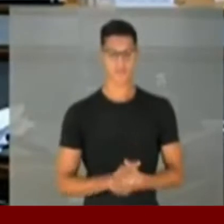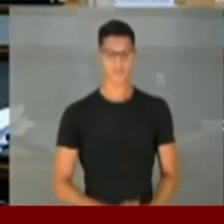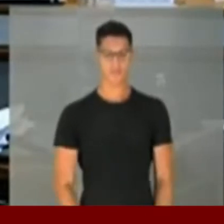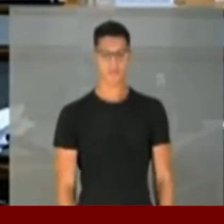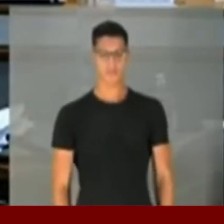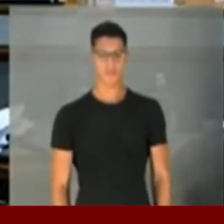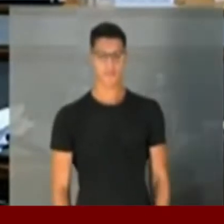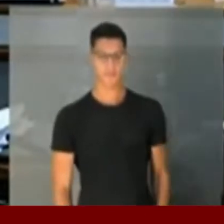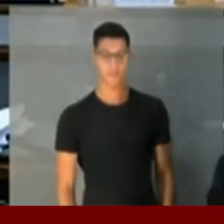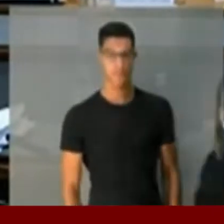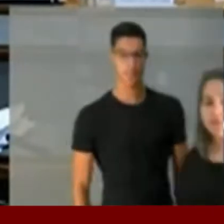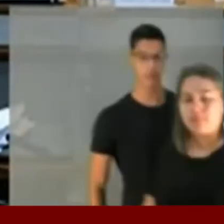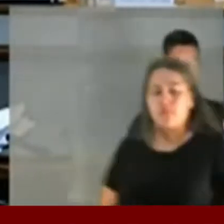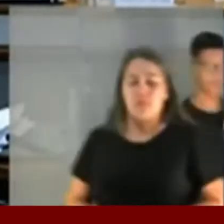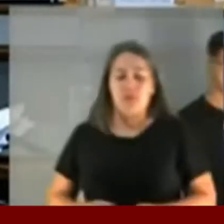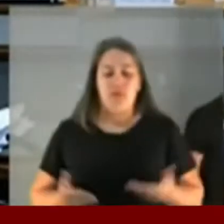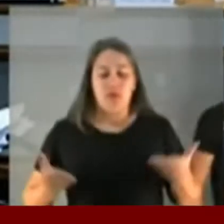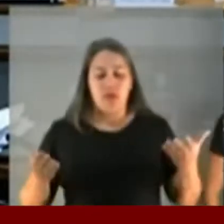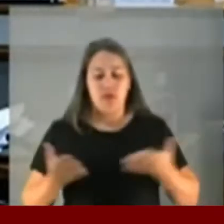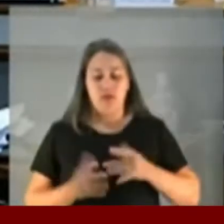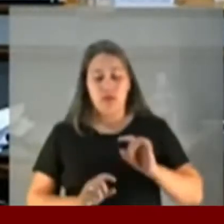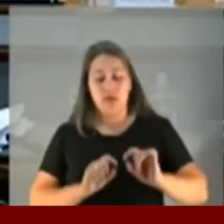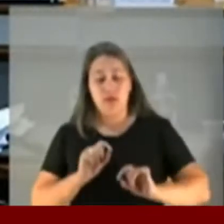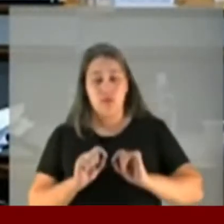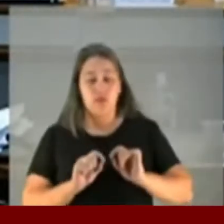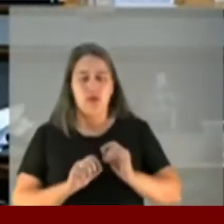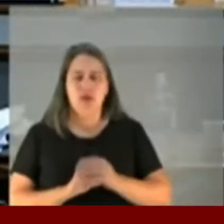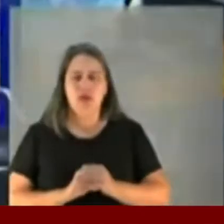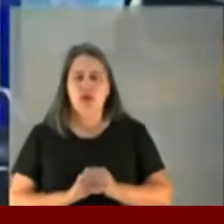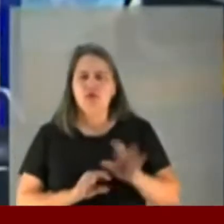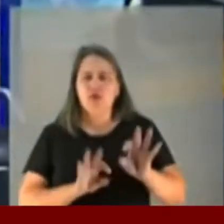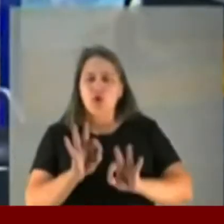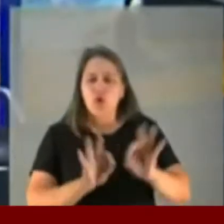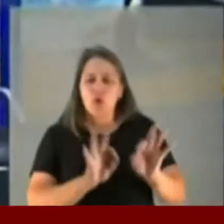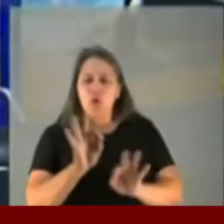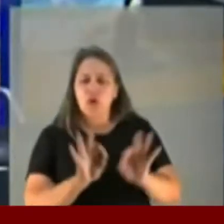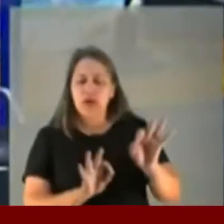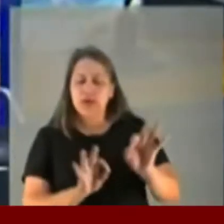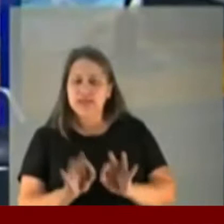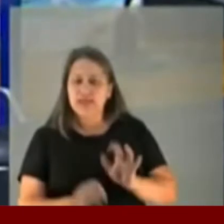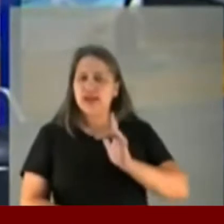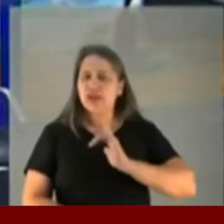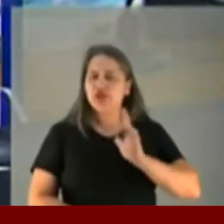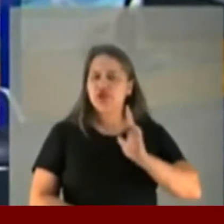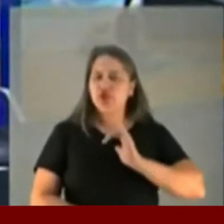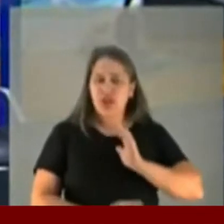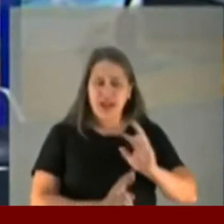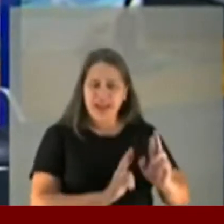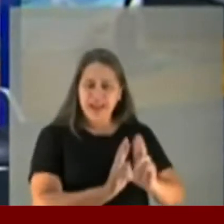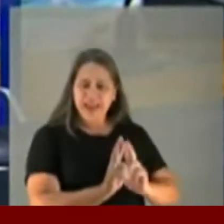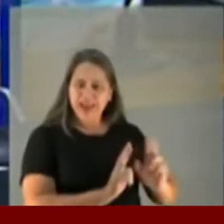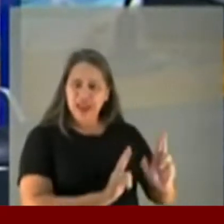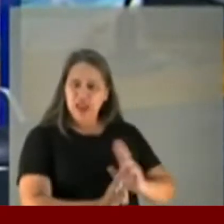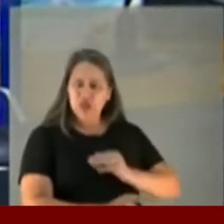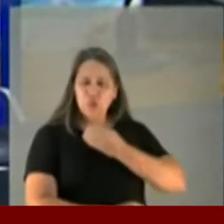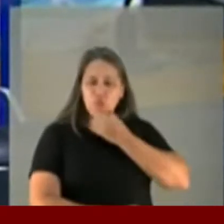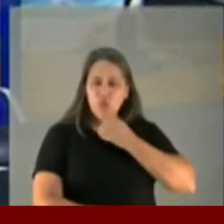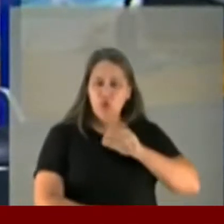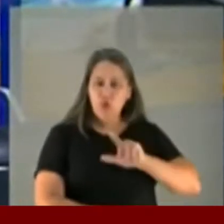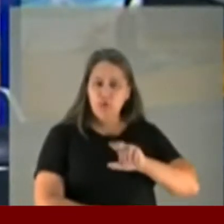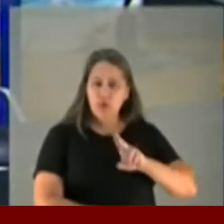Forneto, o Walmart. O comprador dele Forneto, o Até enquanto você organizar aí, você tinha relação com o Luiz Miranda? Nunca vi.